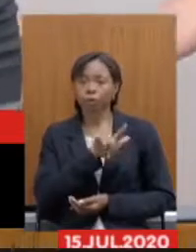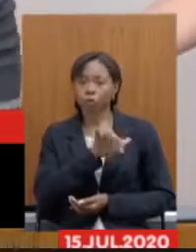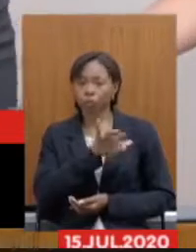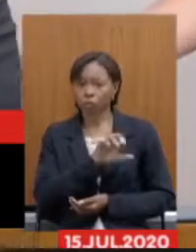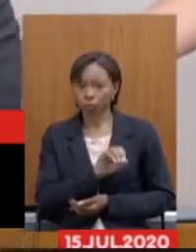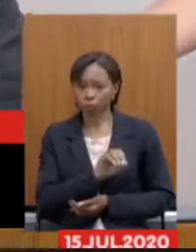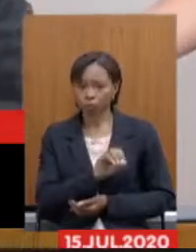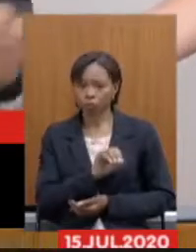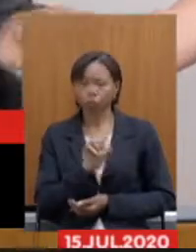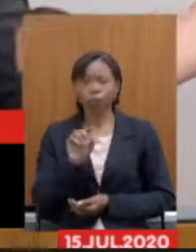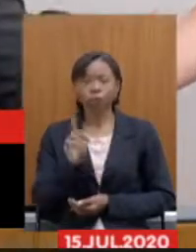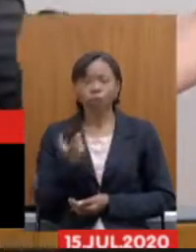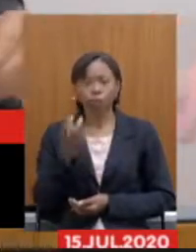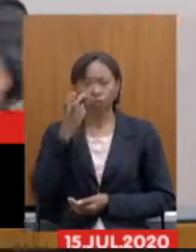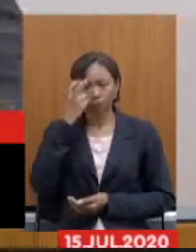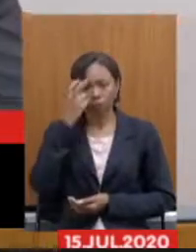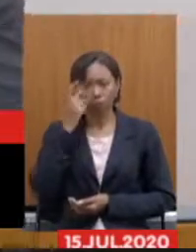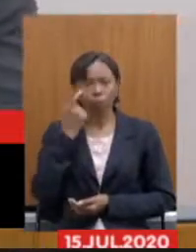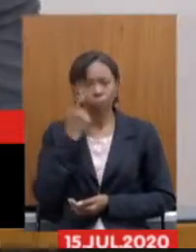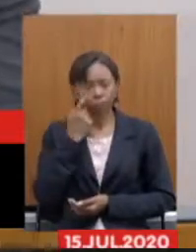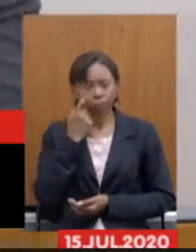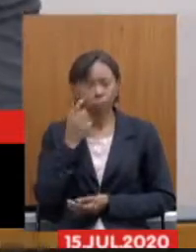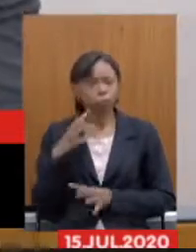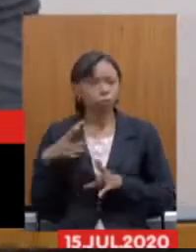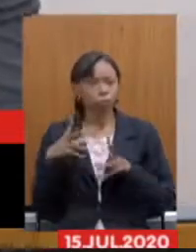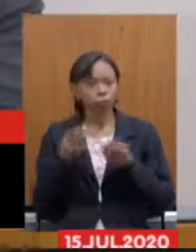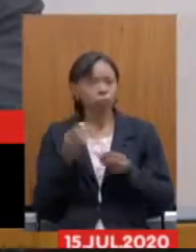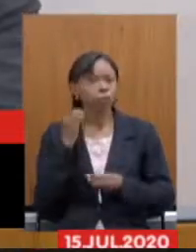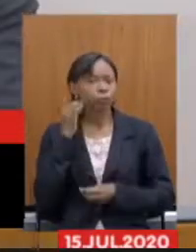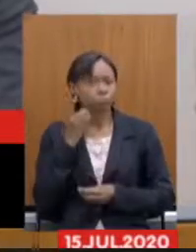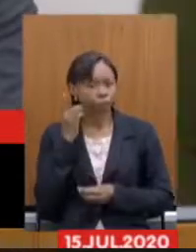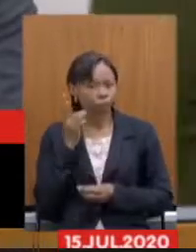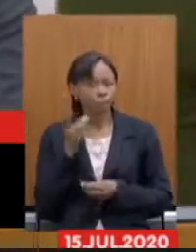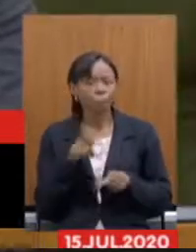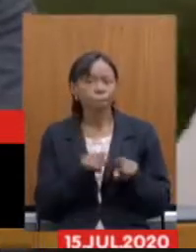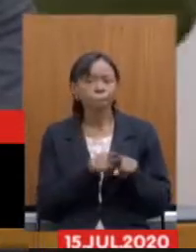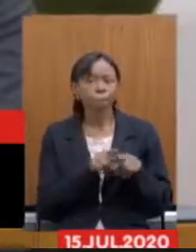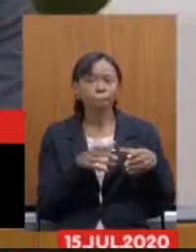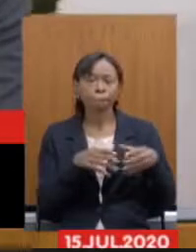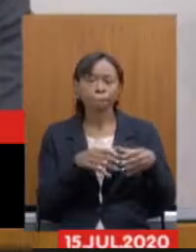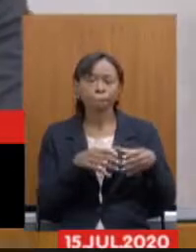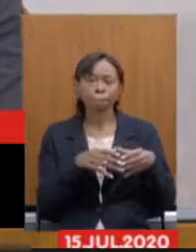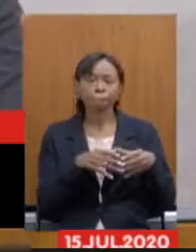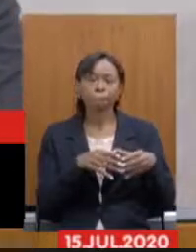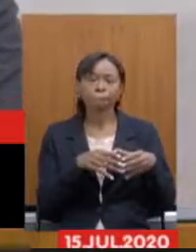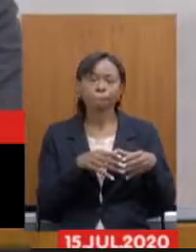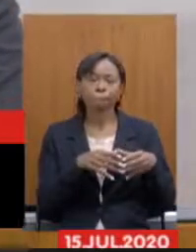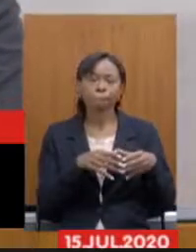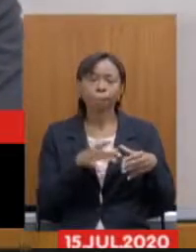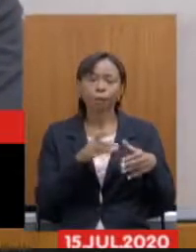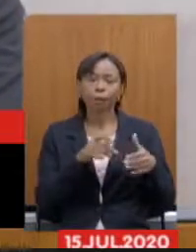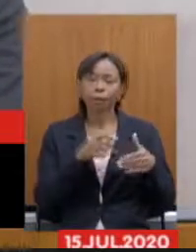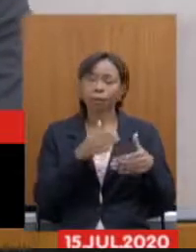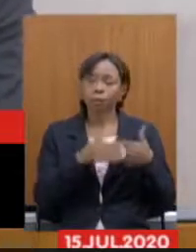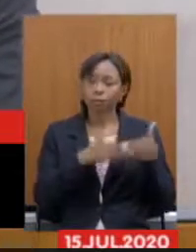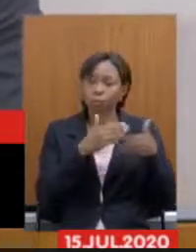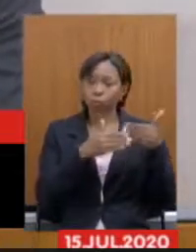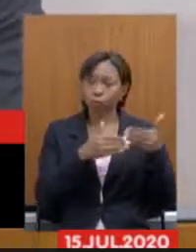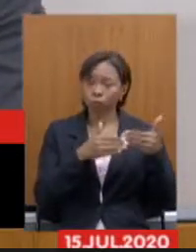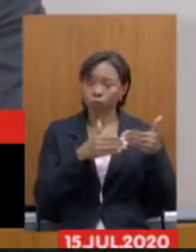Zé Guilherme. Da mesma forma, líder do bloco Democracia e Luta, deputado André Quintão.